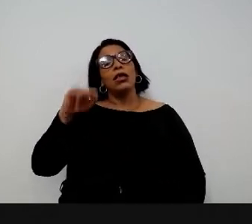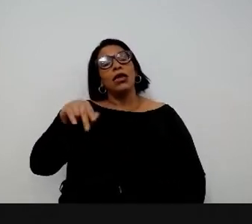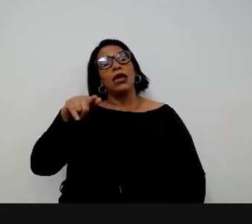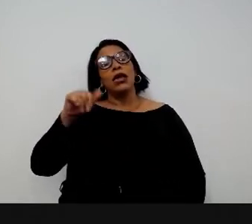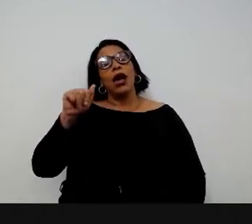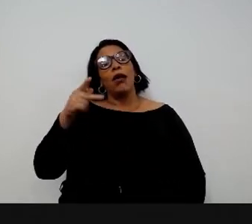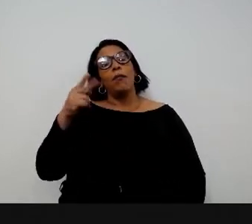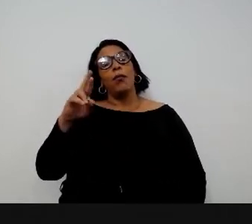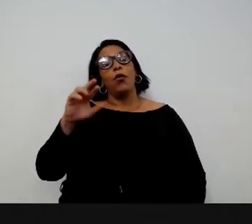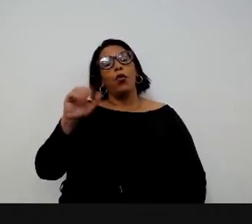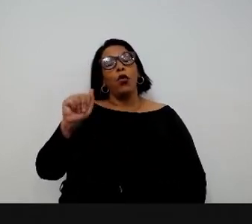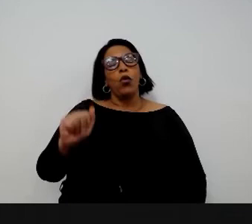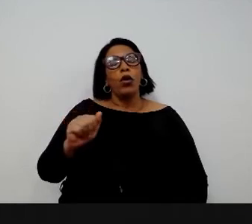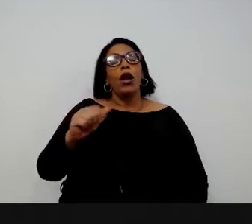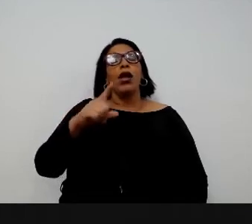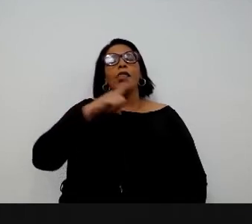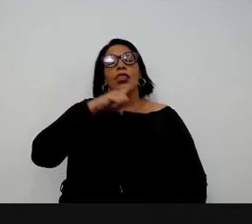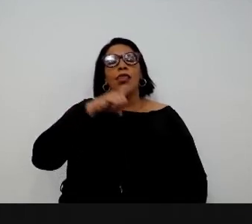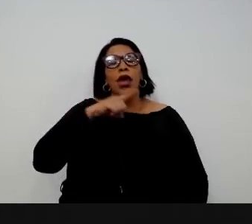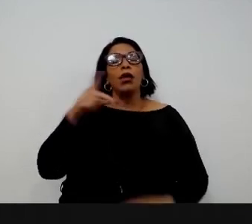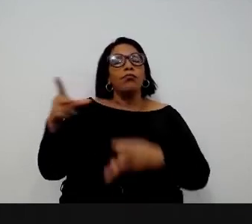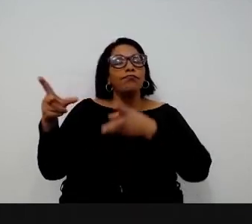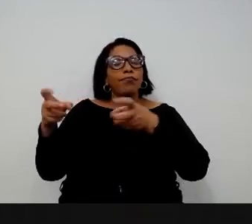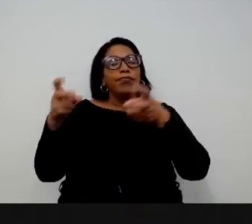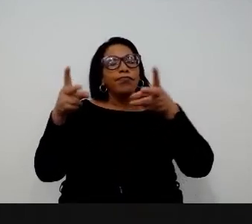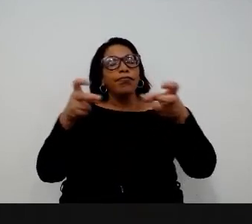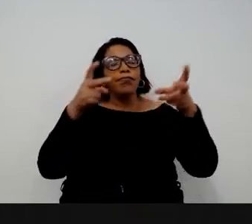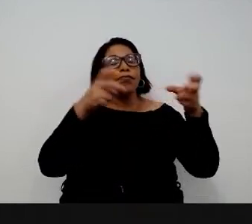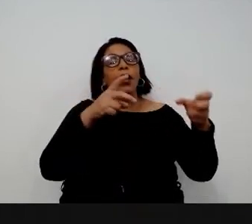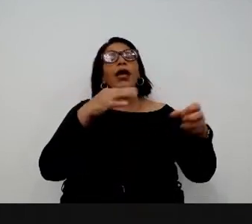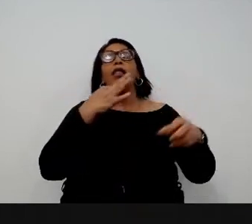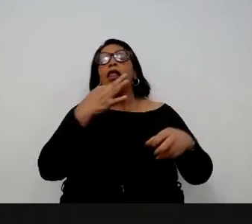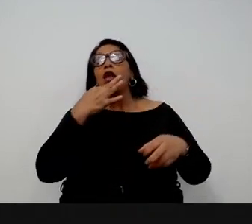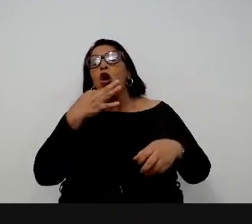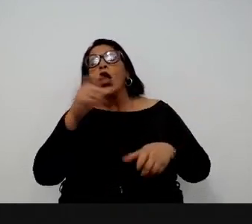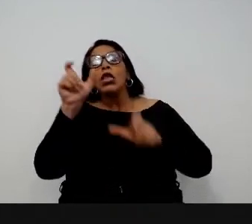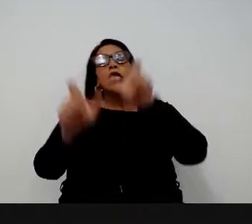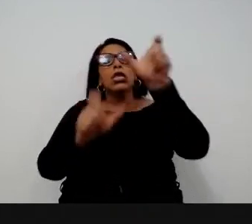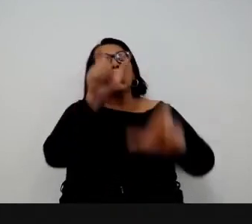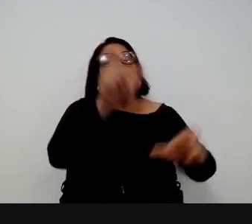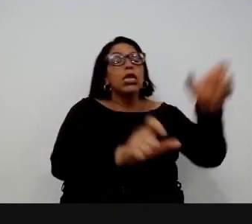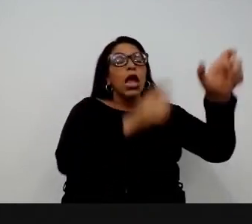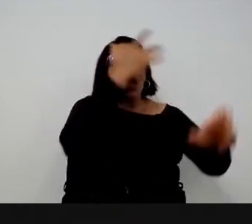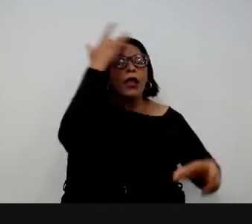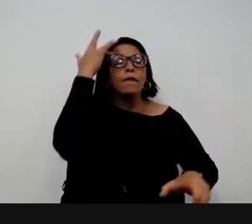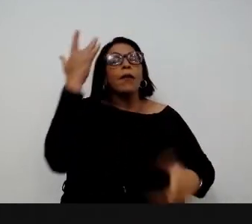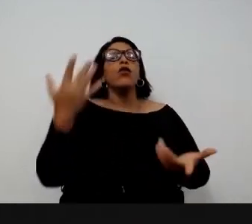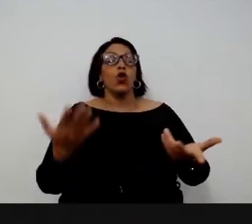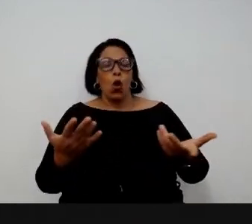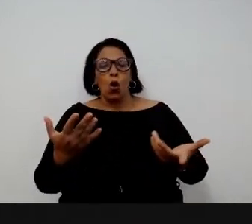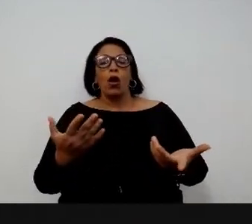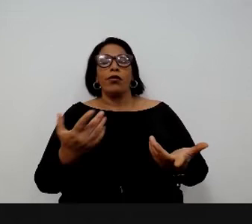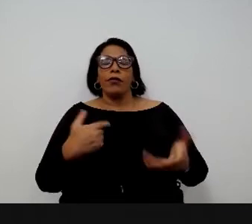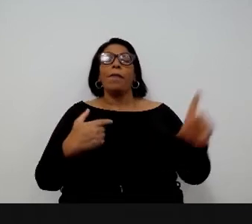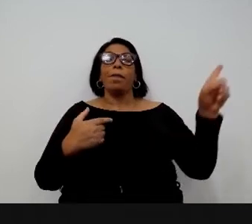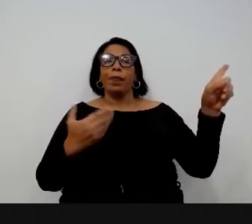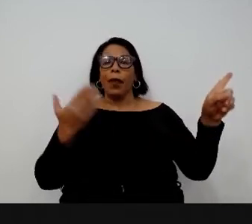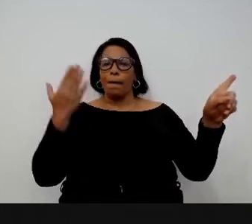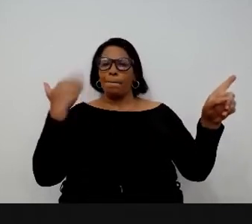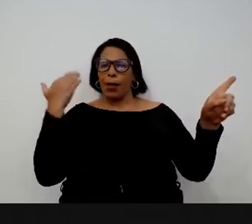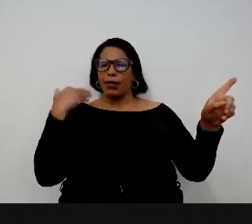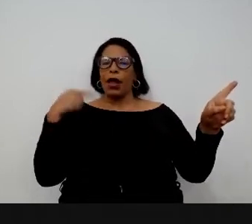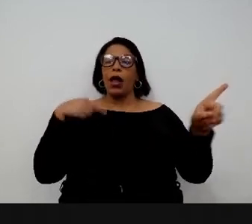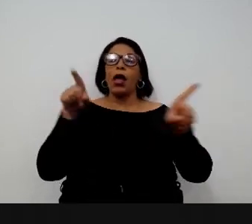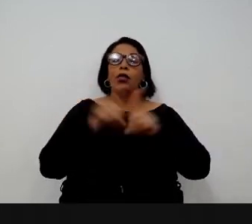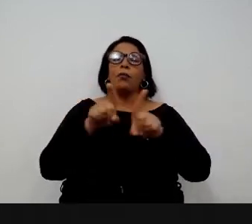frequentemente, entre 10% e 20%, para ouvir as dores, para entender do cidadão o que está acontecendo. Eu fui uma vez também, eu falei